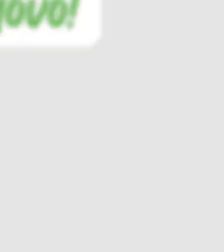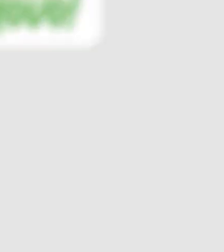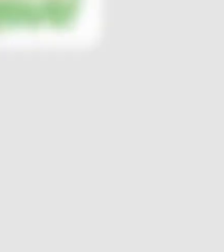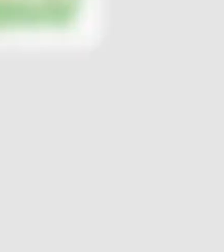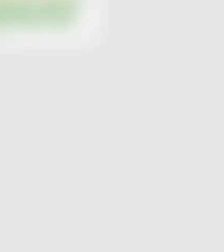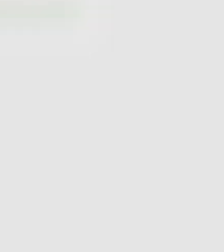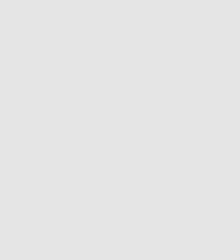Tchau. Tchau. Tchau. Tchau. Tchau. Tchau.